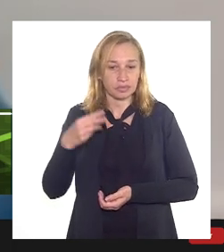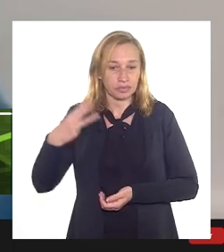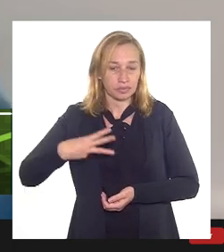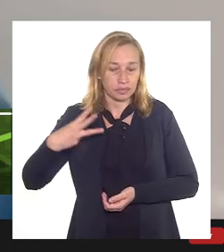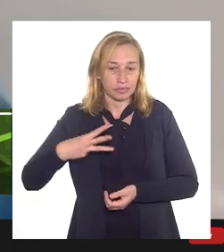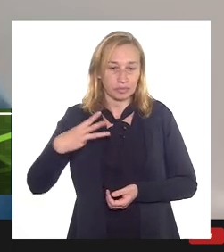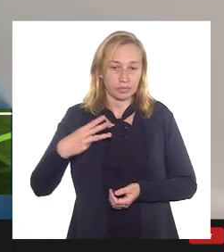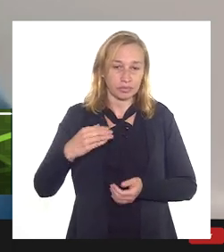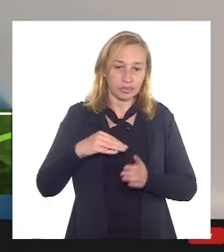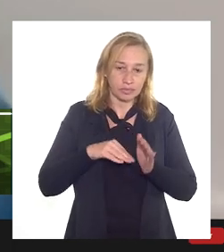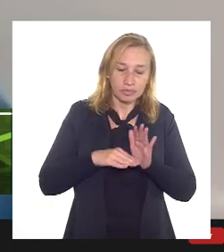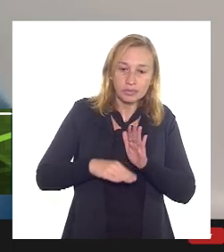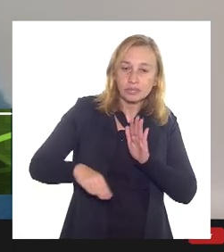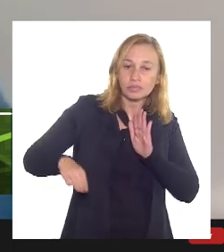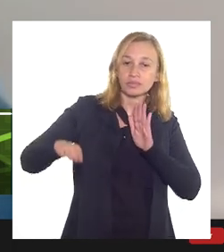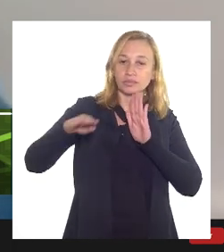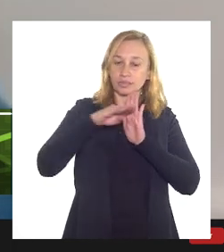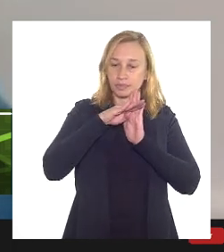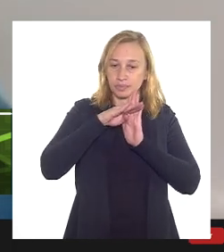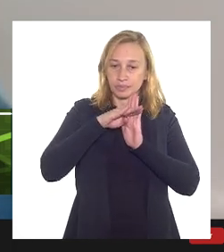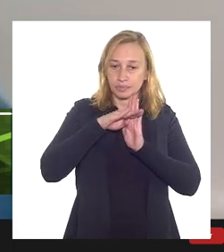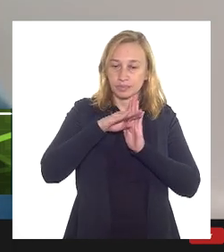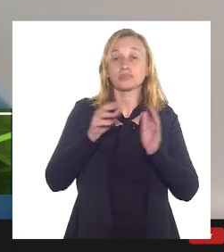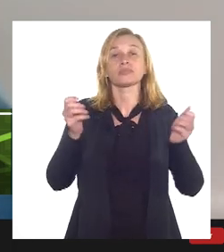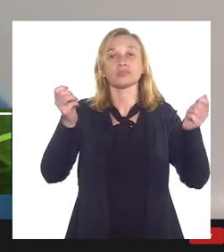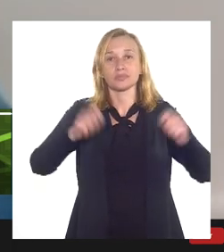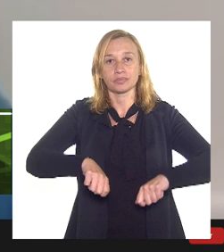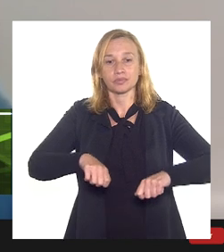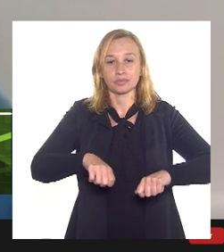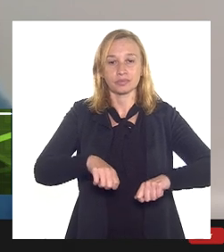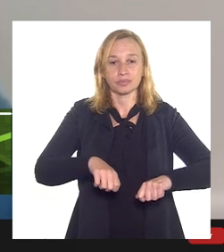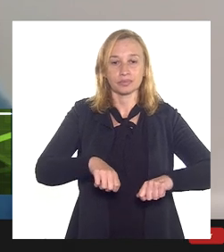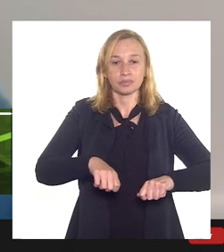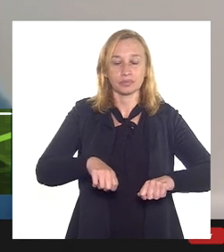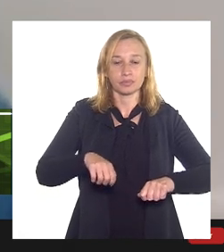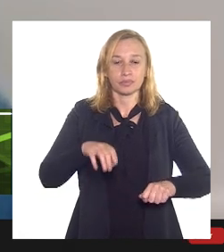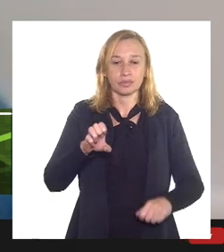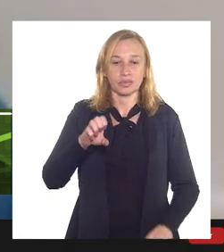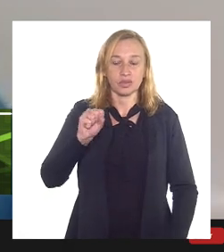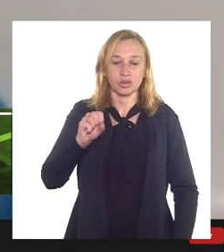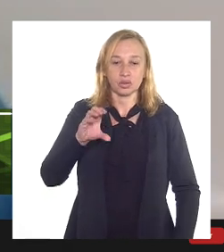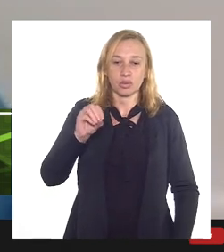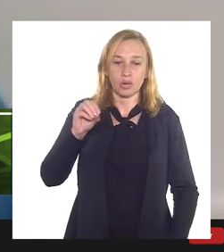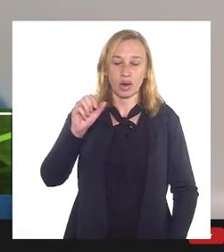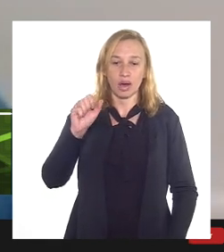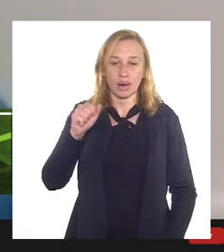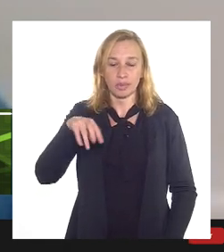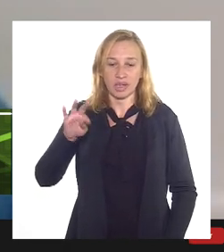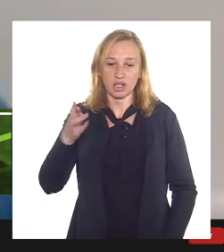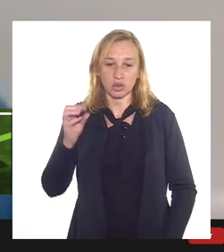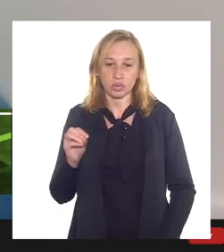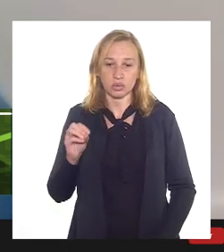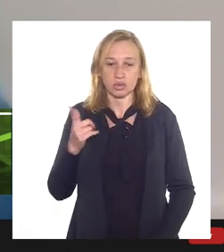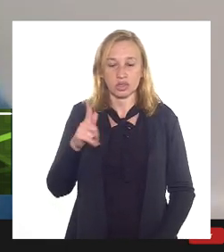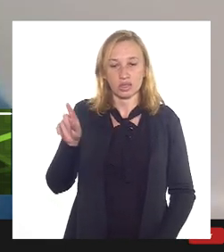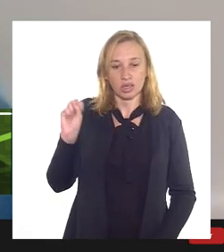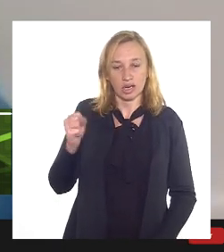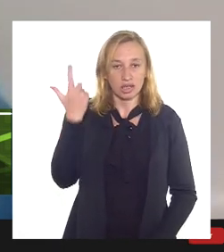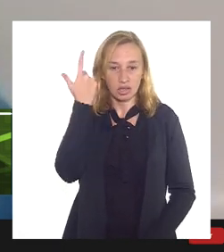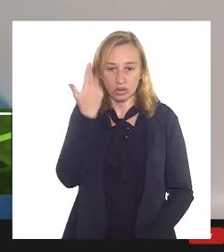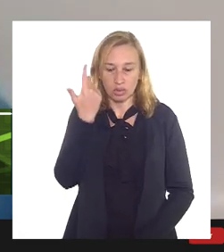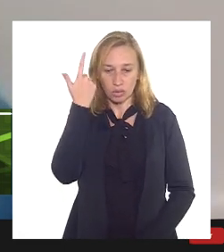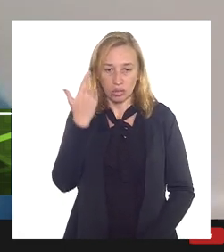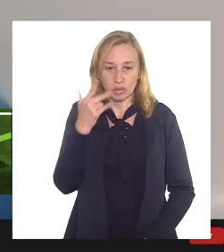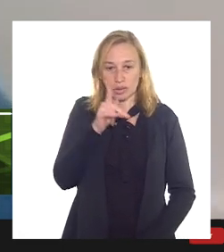aumentar em tese pelo menos a capacidade de escoamento de gás natural do